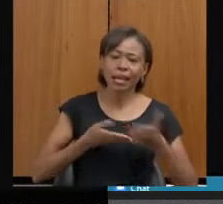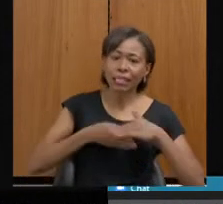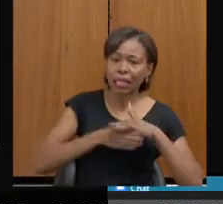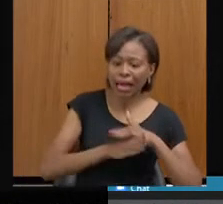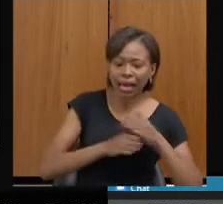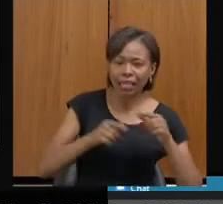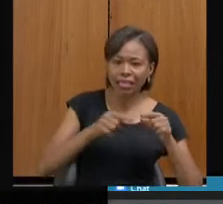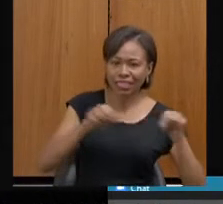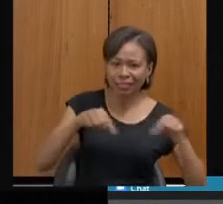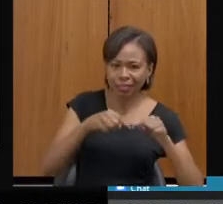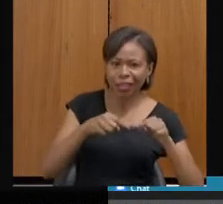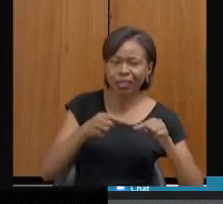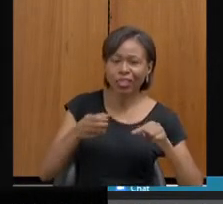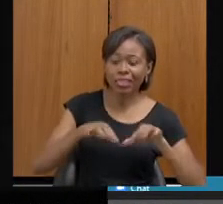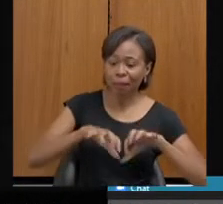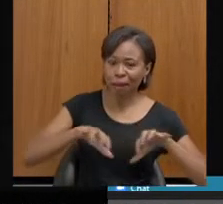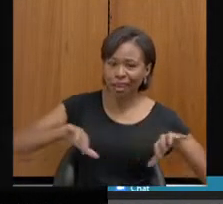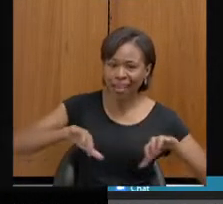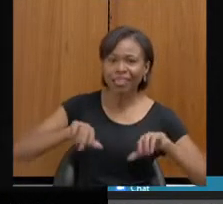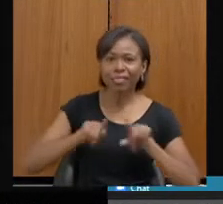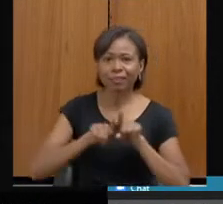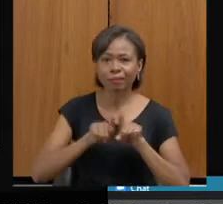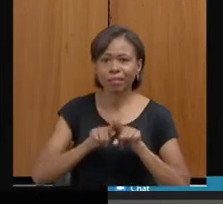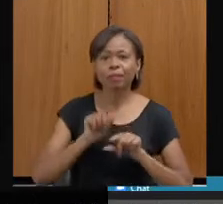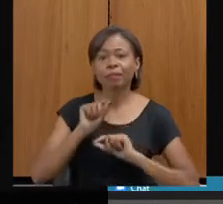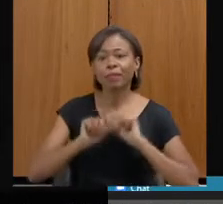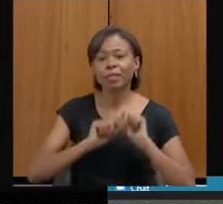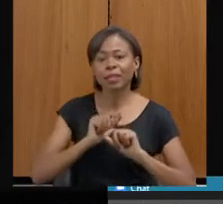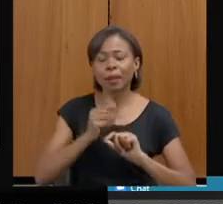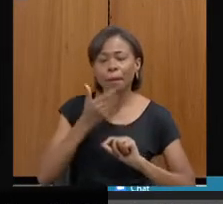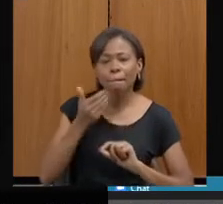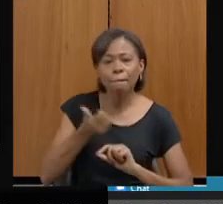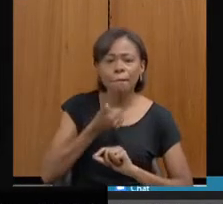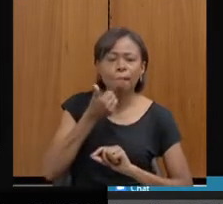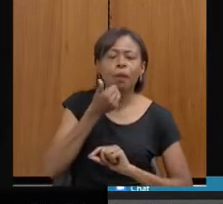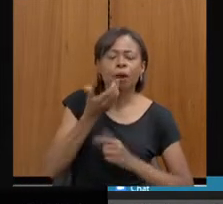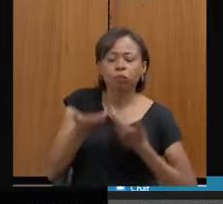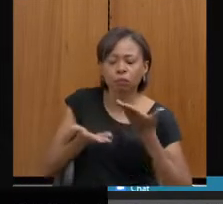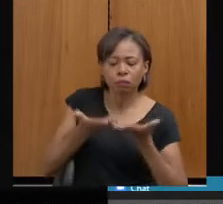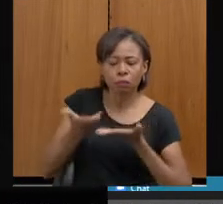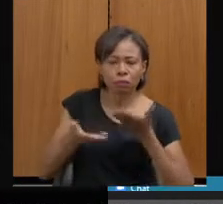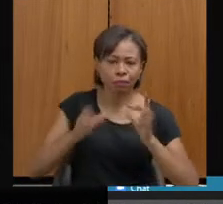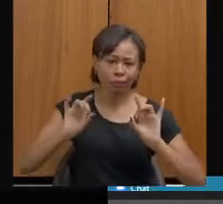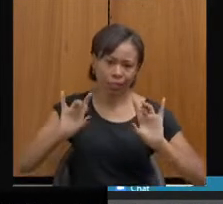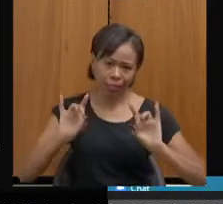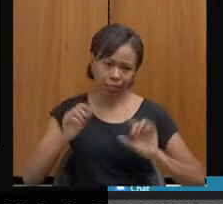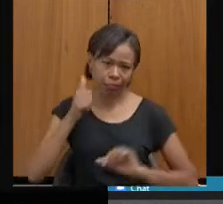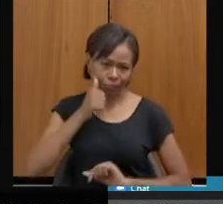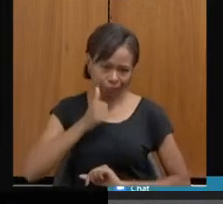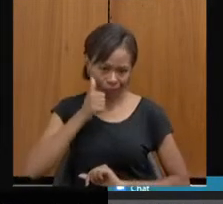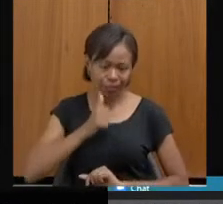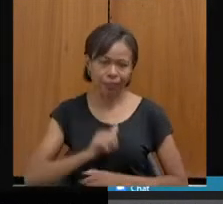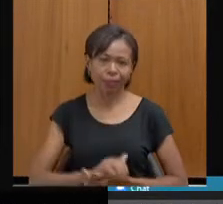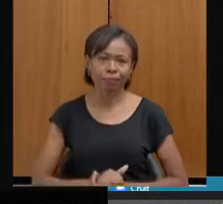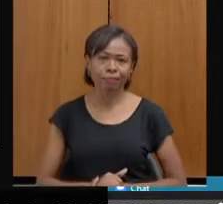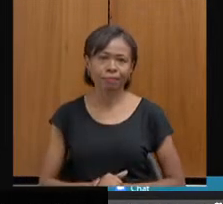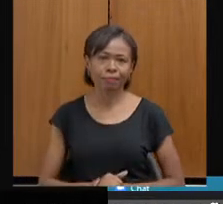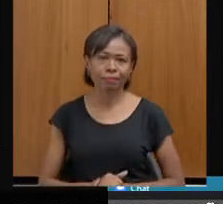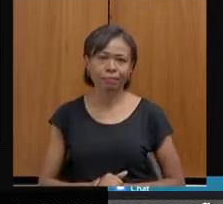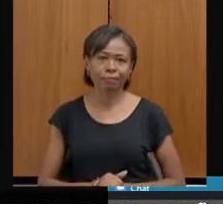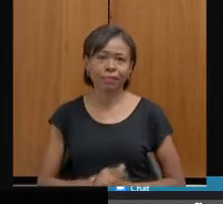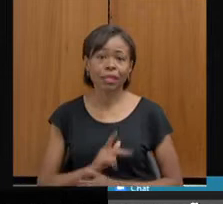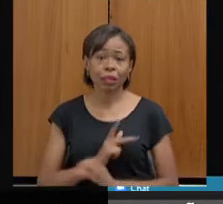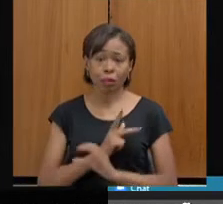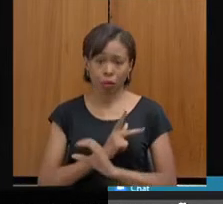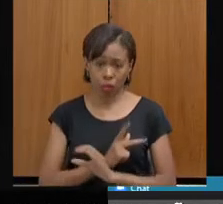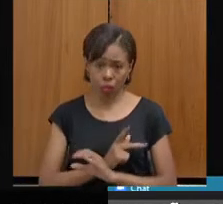tentativa de melhorar o seu atendimento especializado. Pode passar. A Polícia Civil